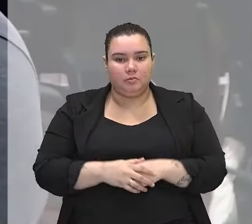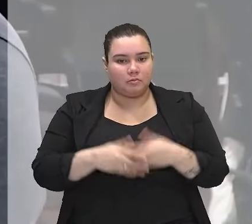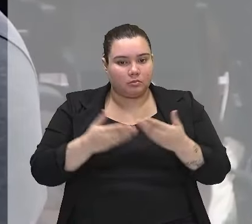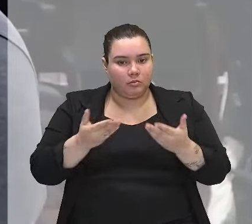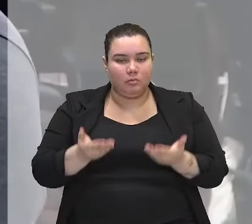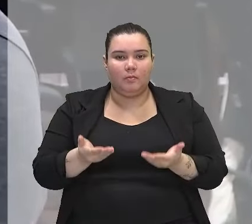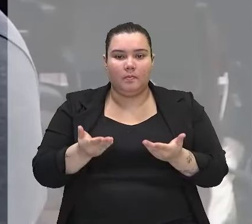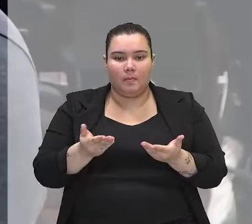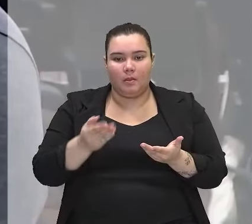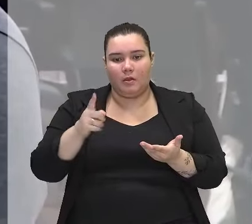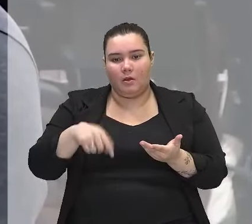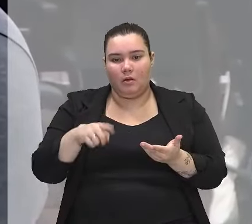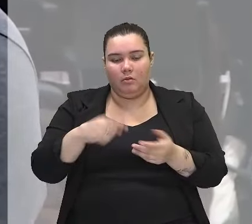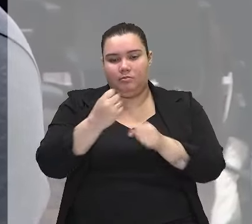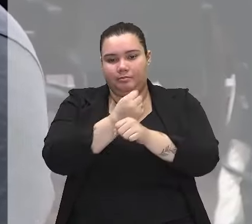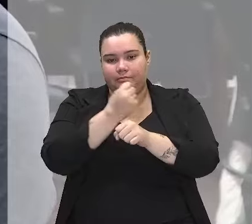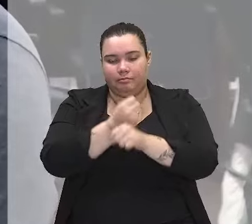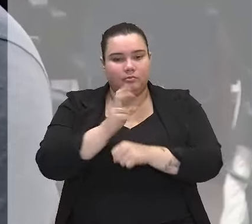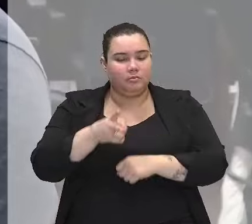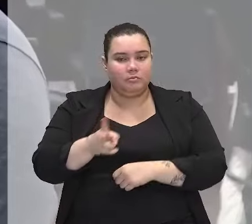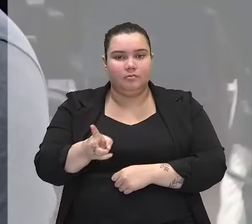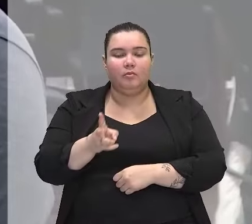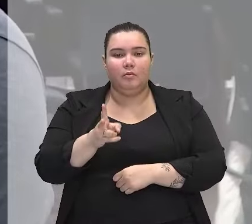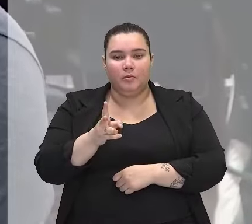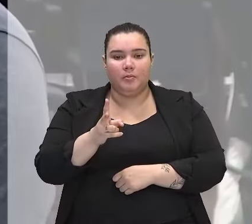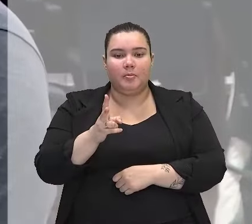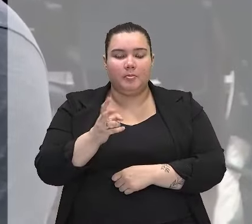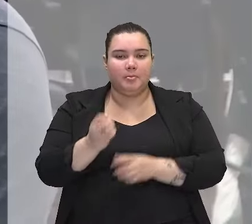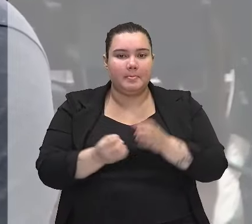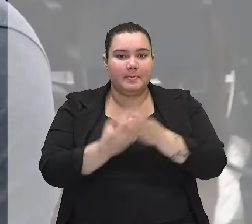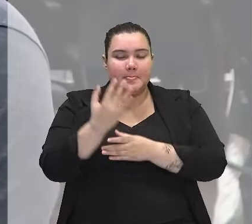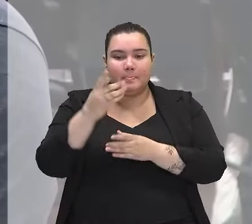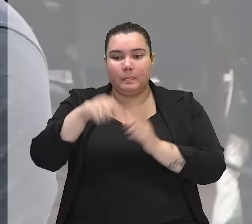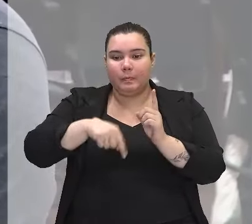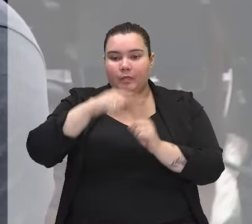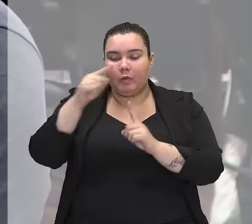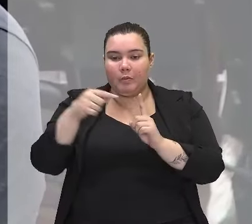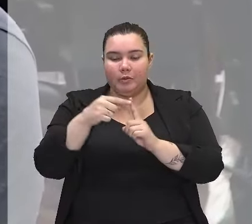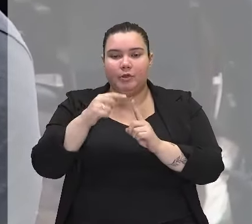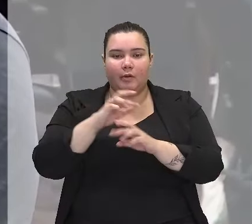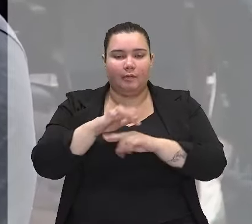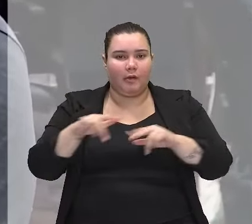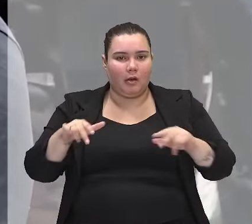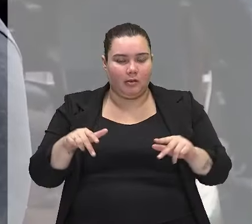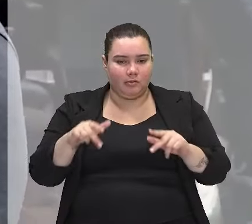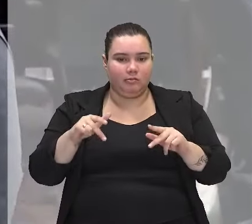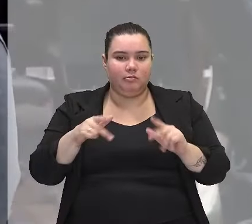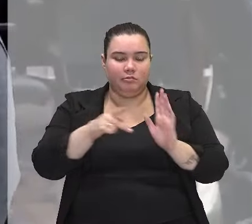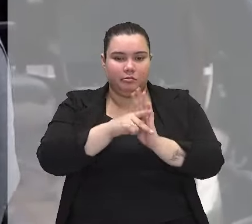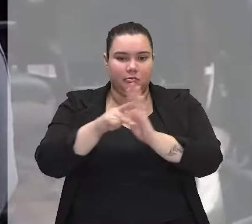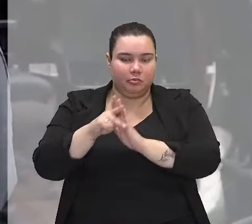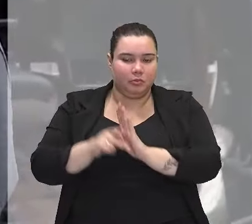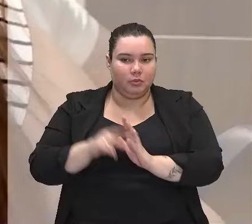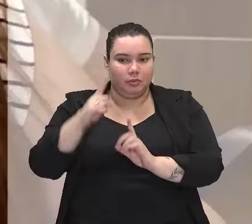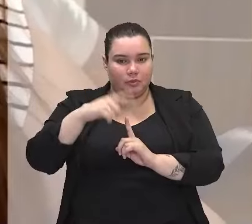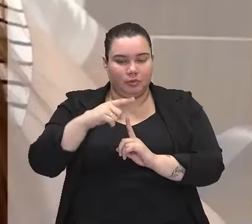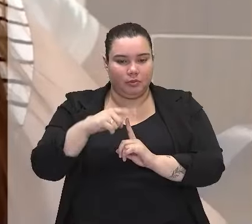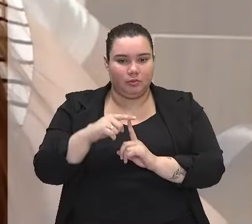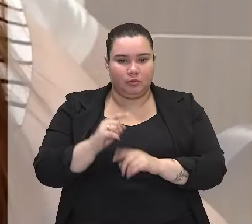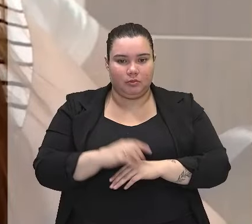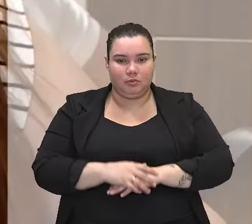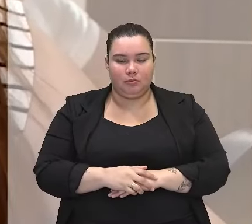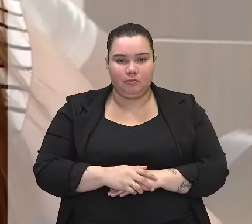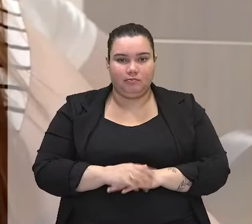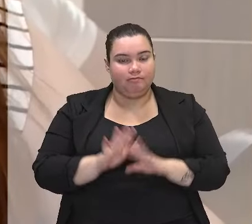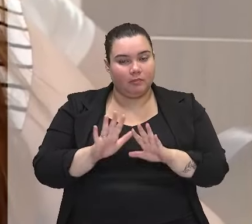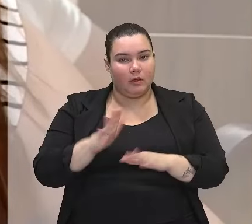construção sempre foi objeto de várias civilizações e cada um tem o seu estilo de construção. Para